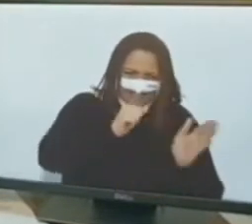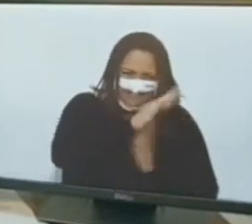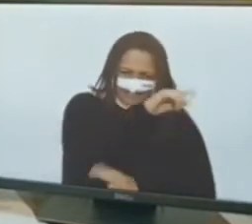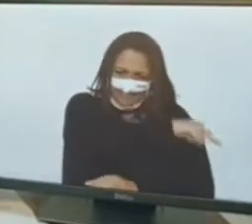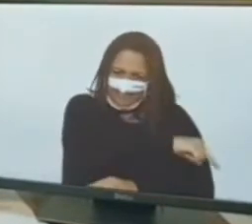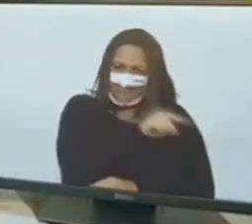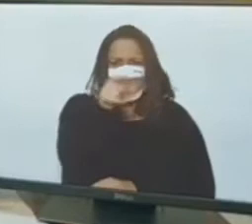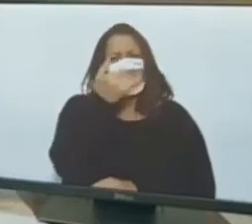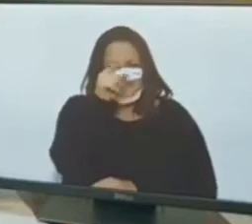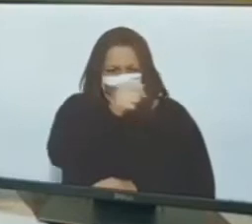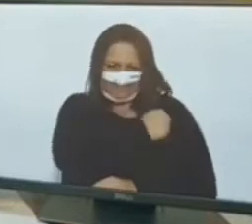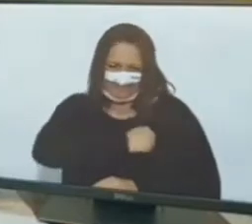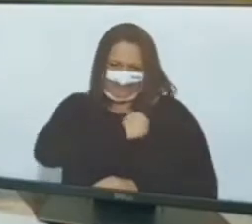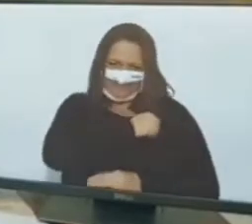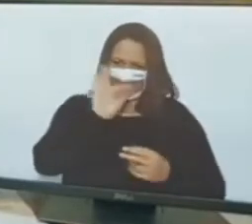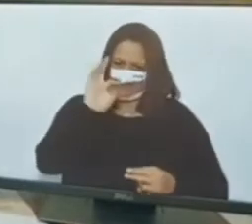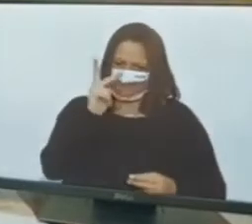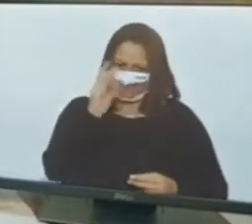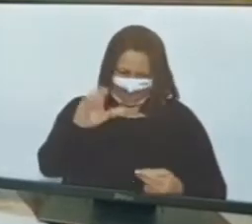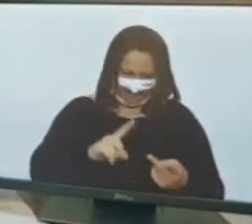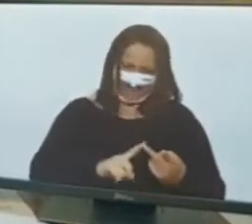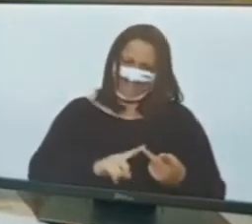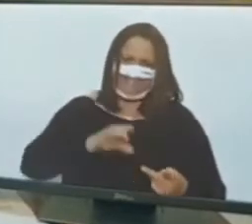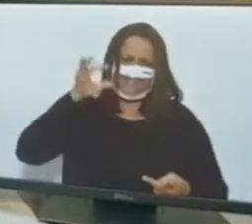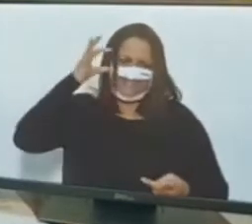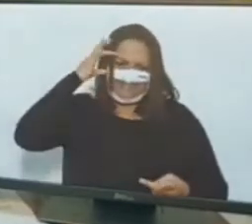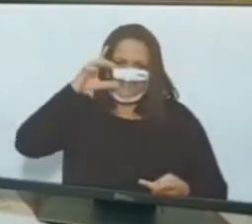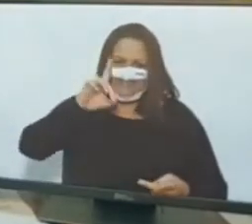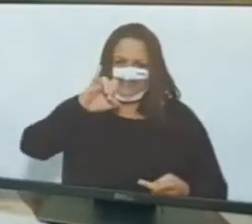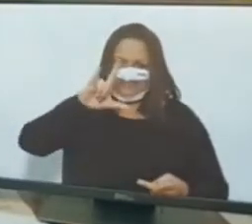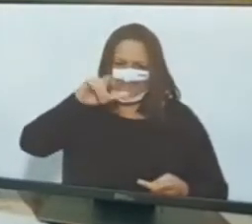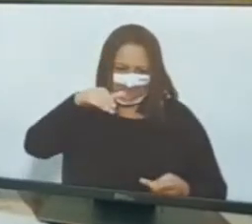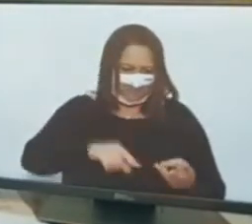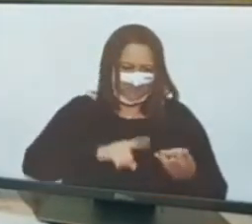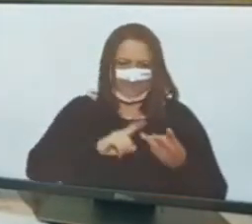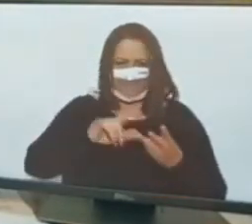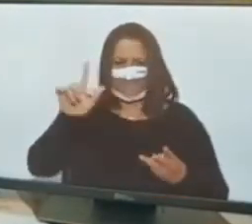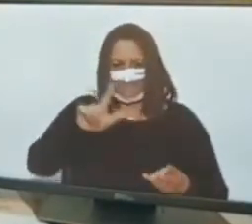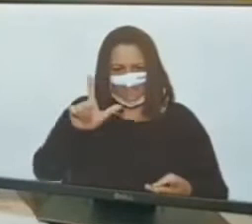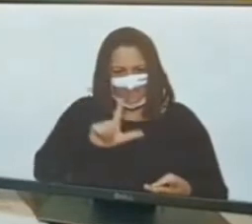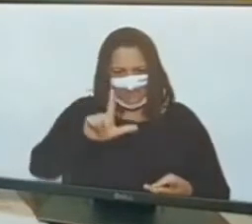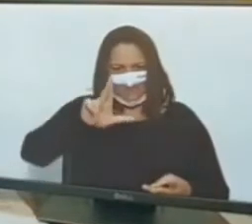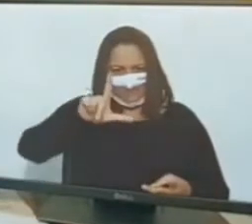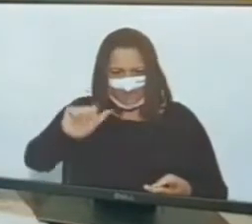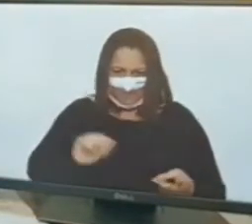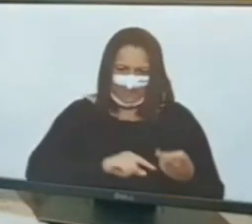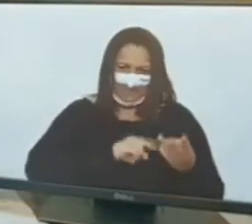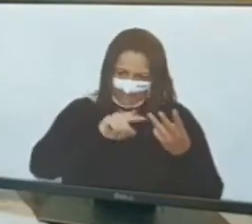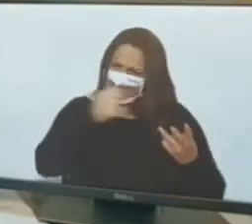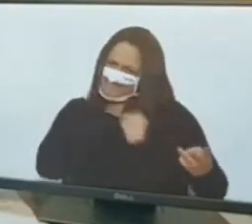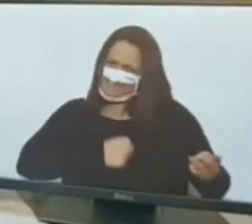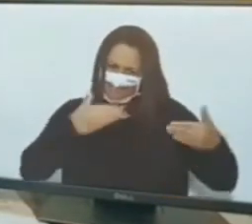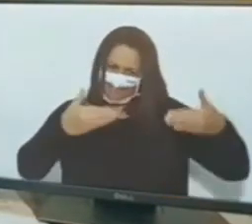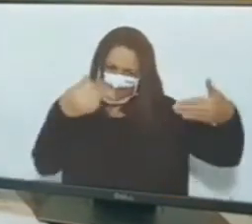Lula, de Fernando Henrique Cardoso. Estão com saudades daquele tipo de ministro? E digo mais ainda, né? Vários ministros de